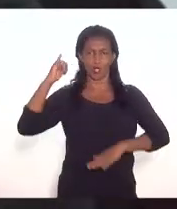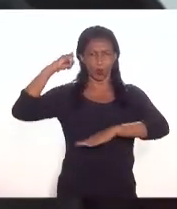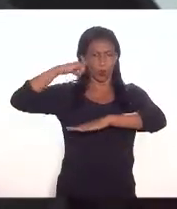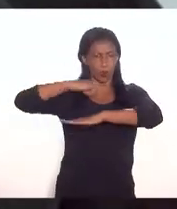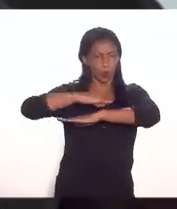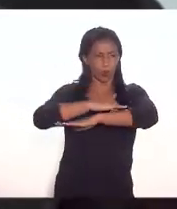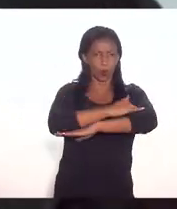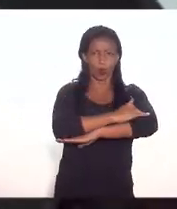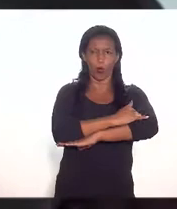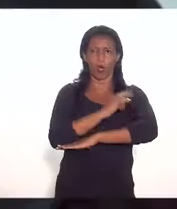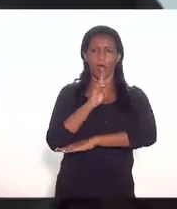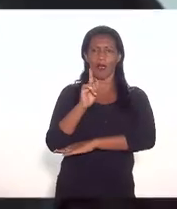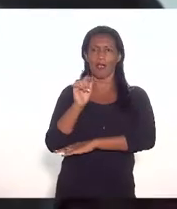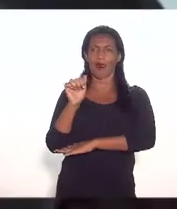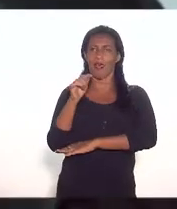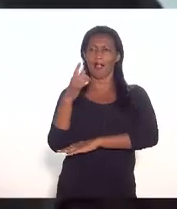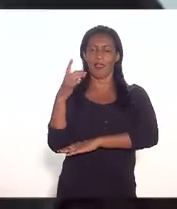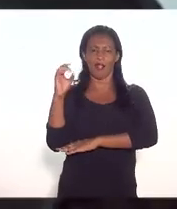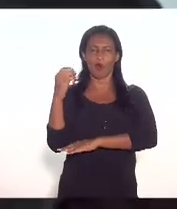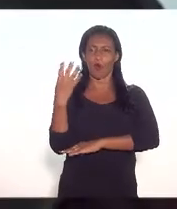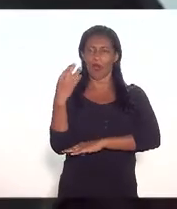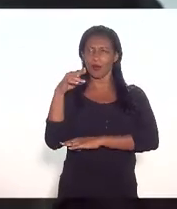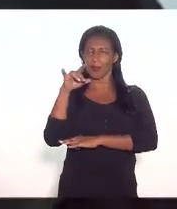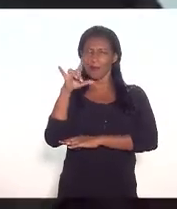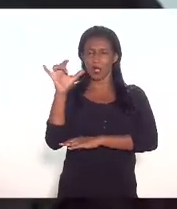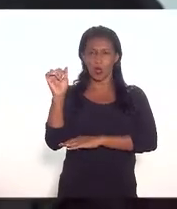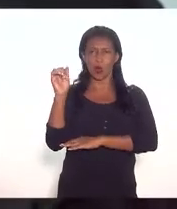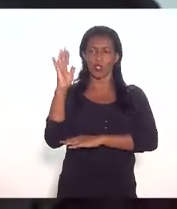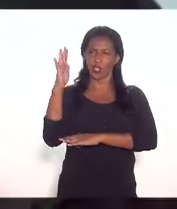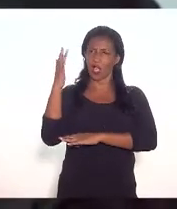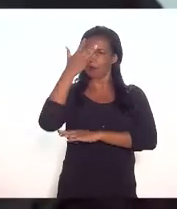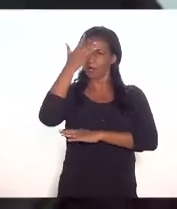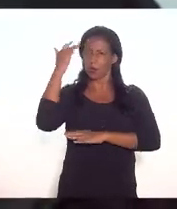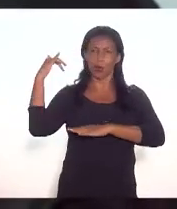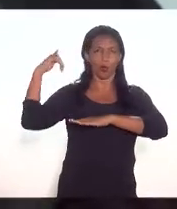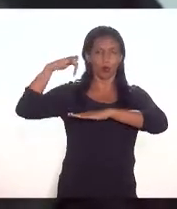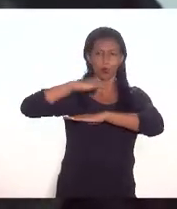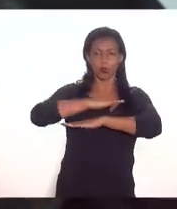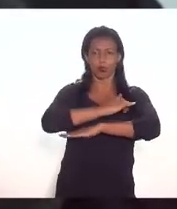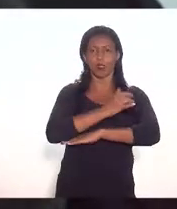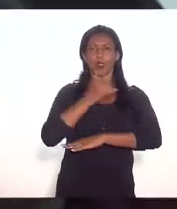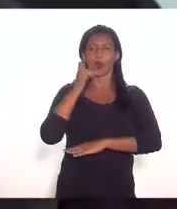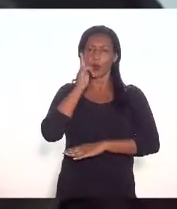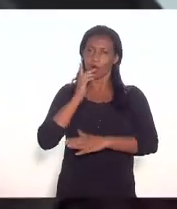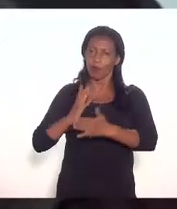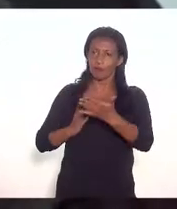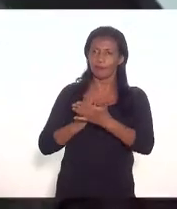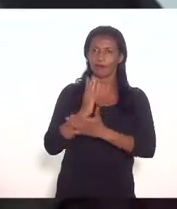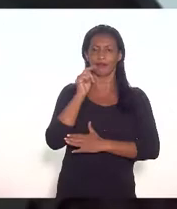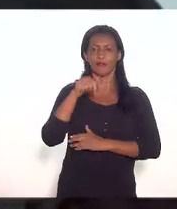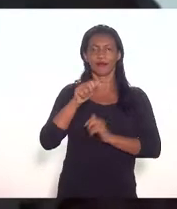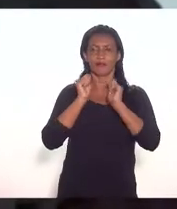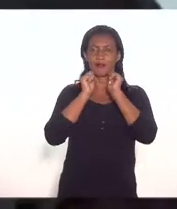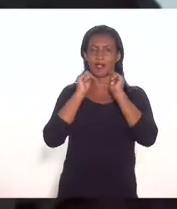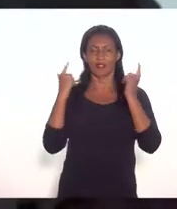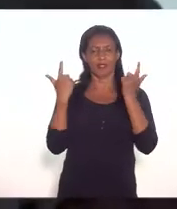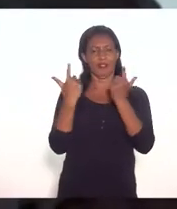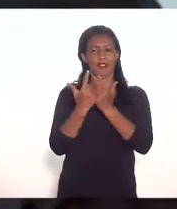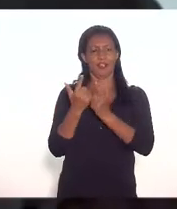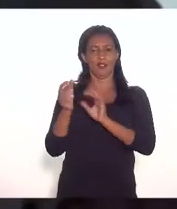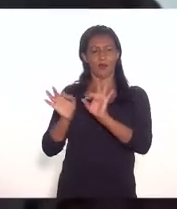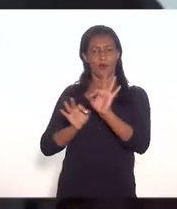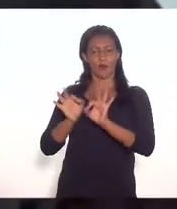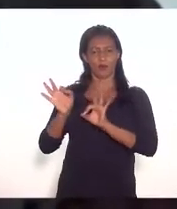de passageiros usando no fundo do poço completamente por aí vai e nós conseguimos aprovar nessa casa um projeto de